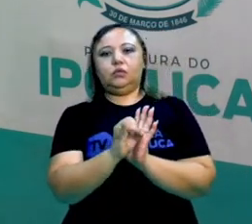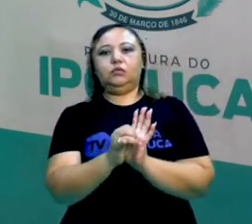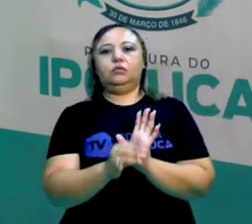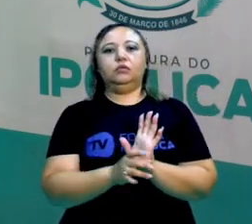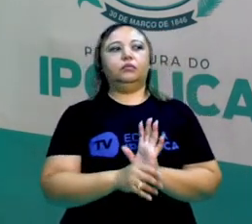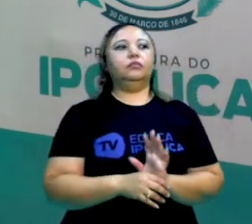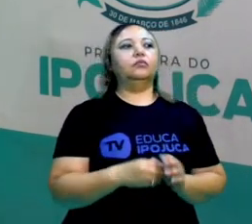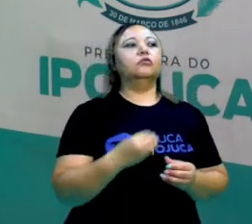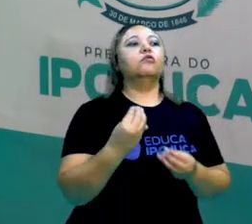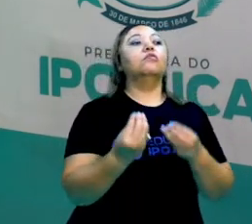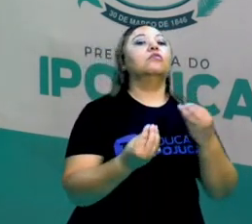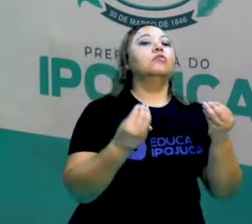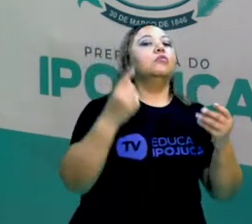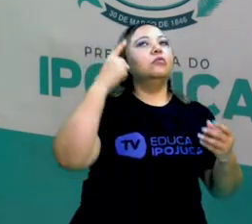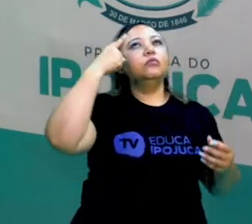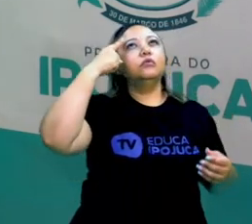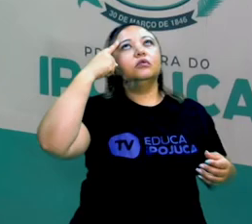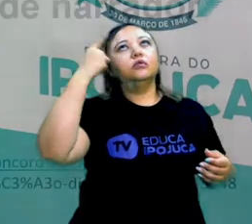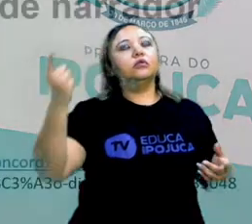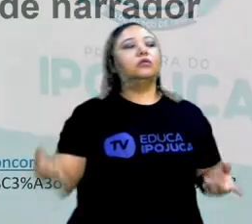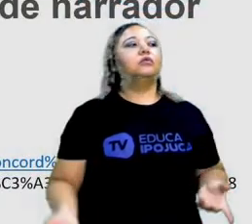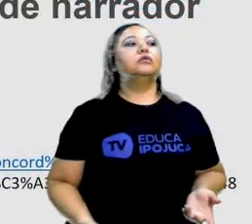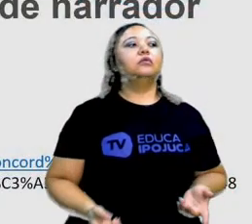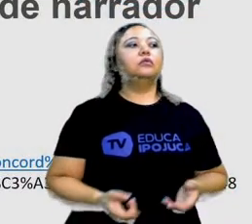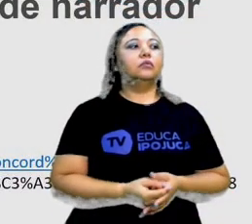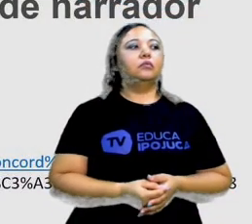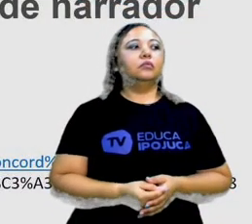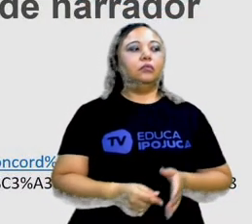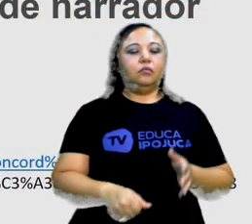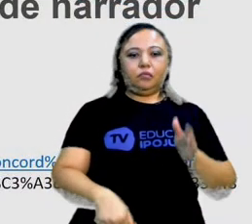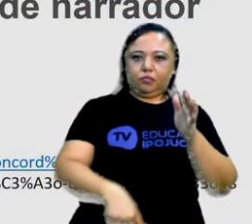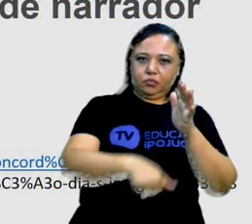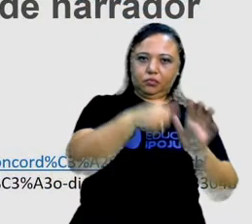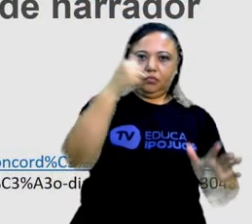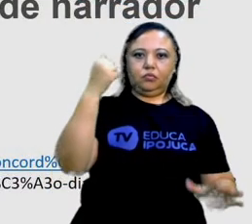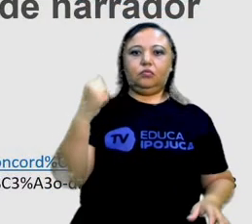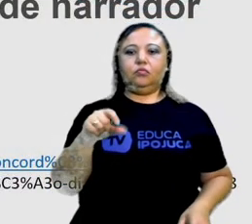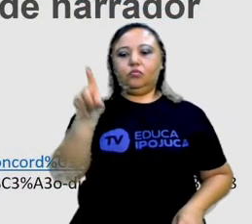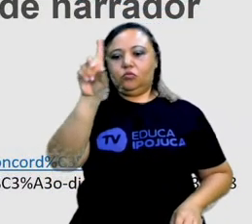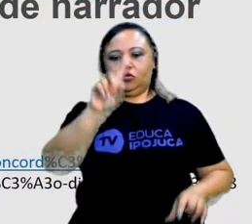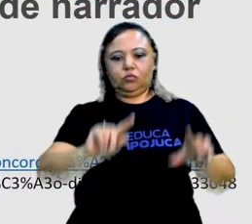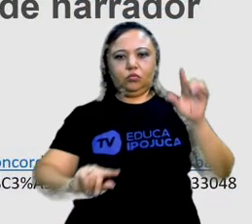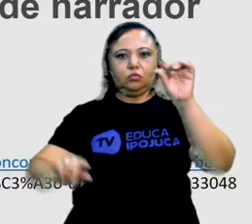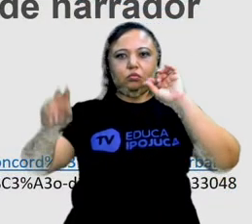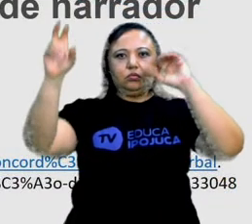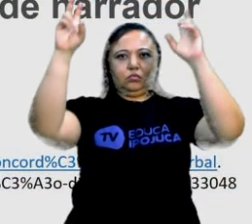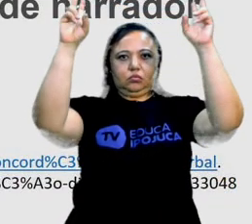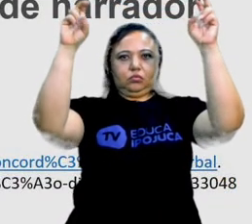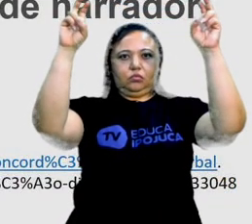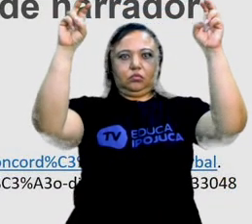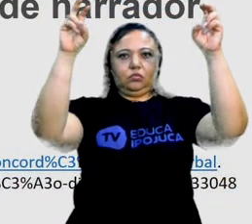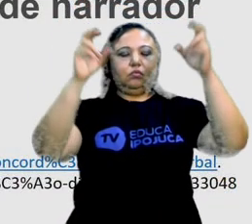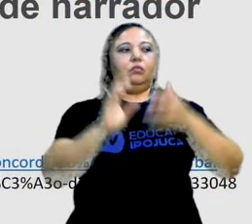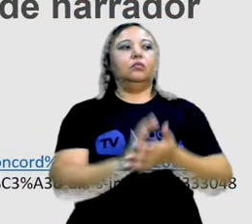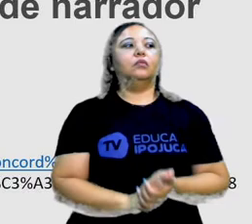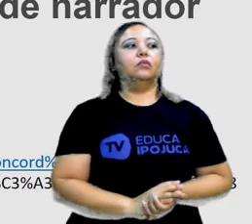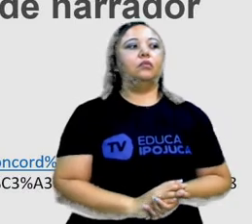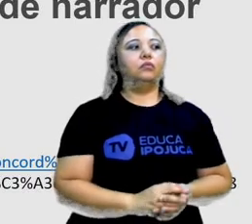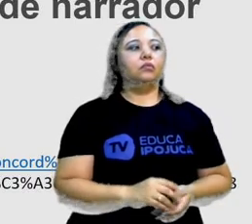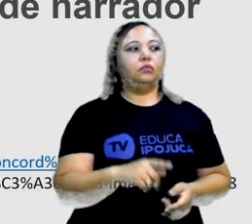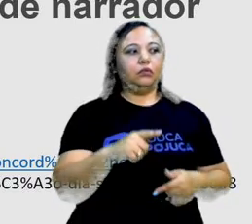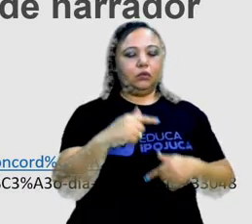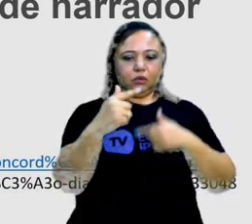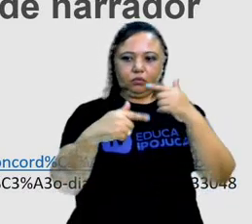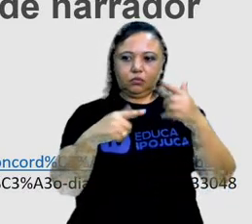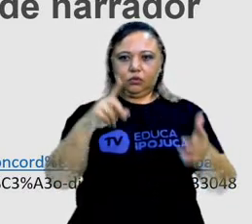escrever? Como é que eu vou pensar em escrever minha crônica? O primeiro passo é escolher o tema. Escolher o tema, a gente